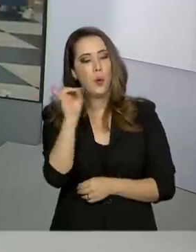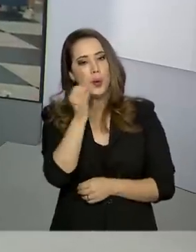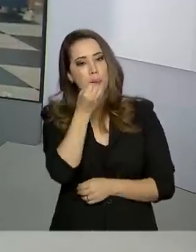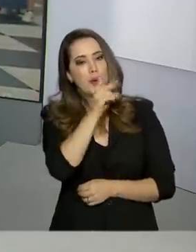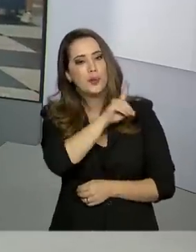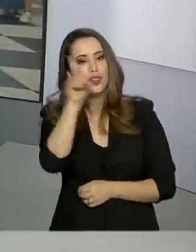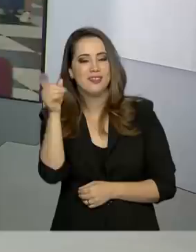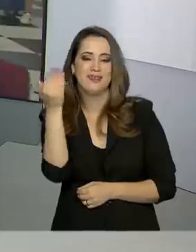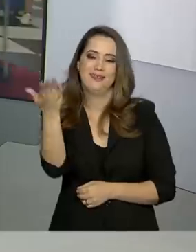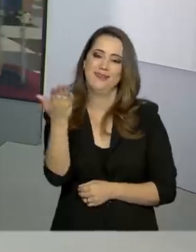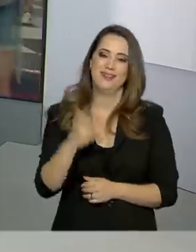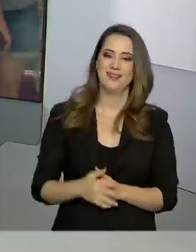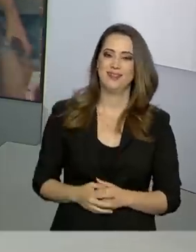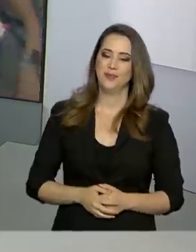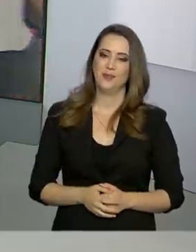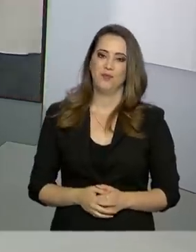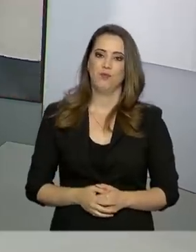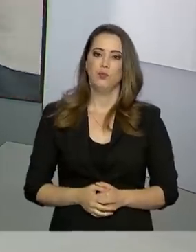Priscila.